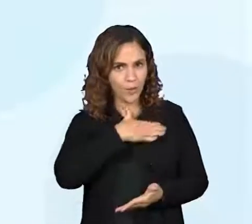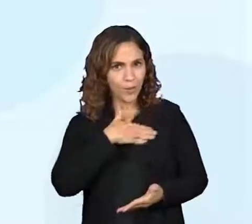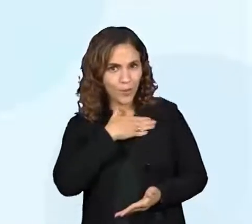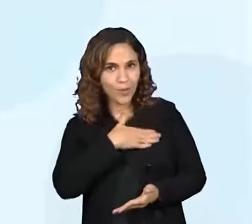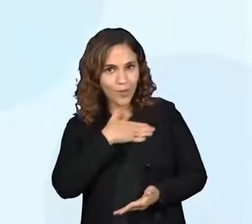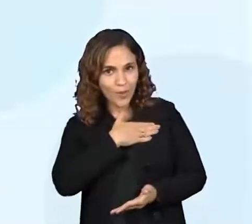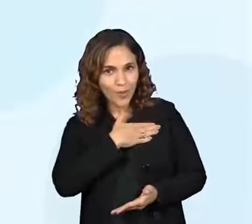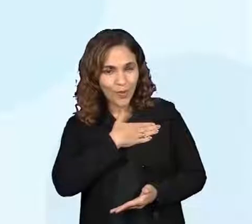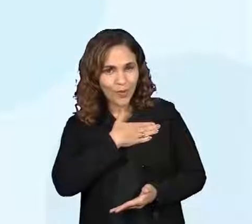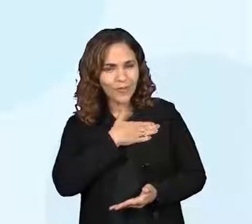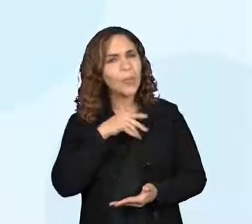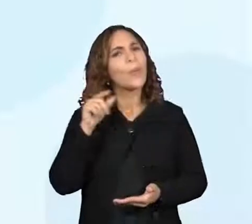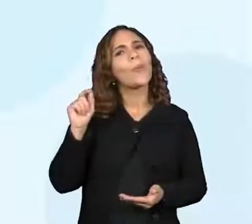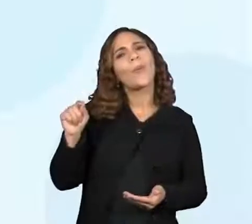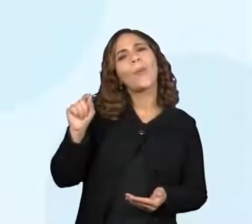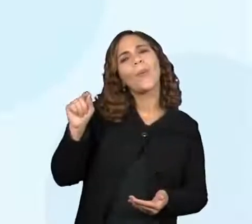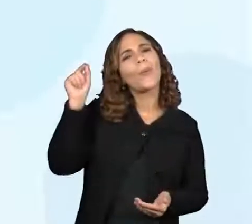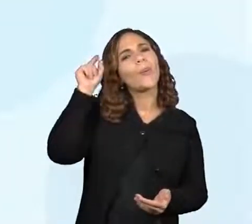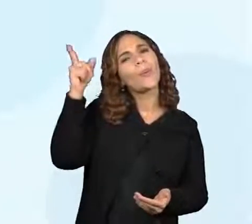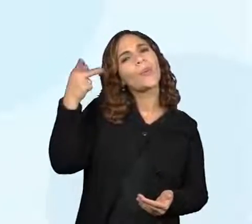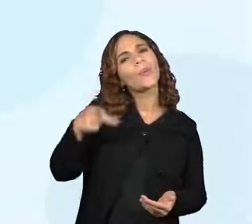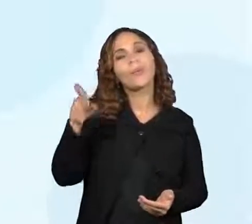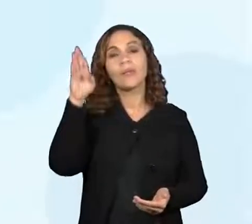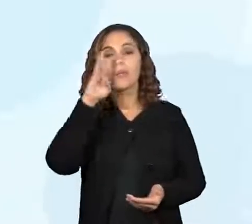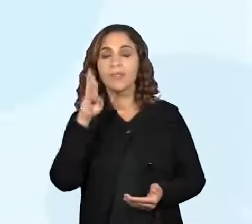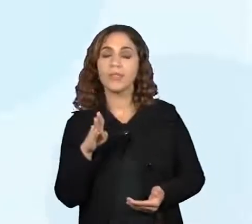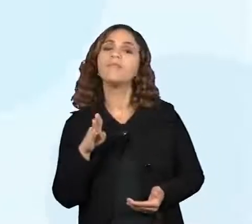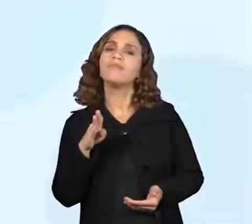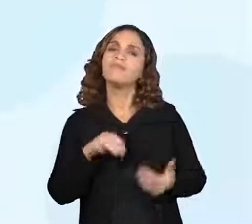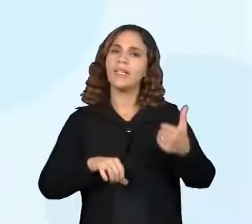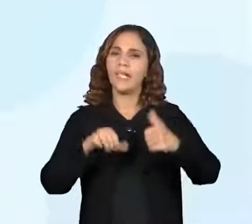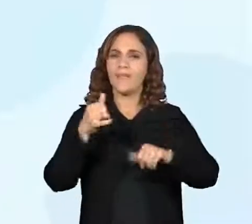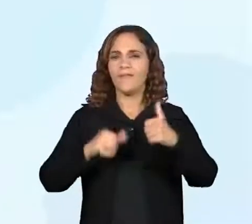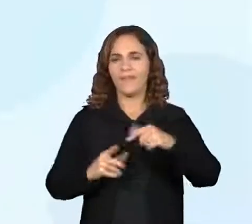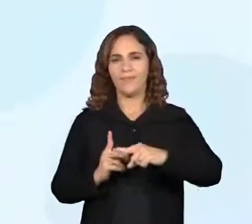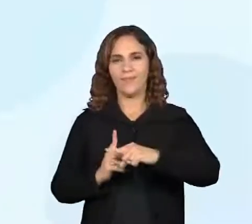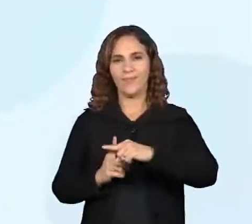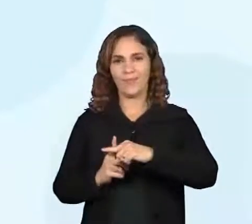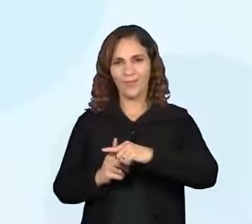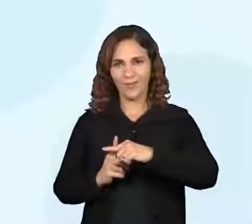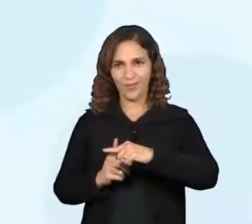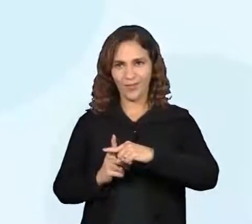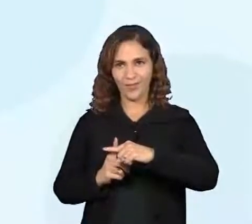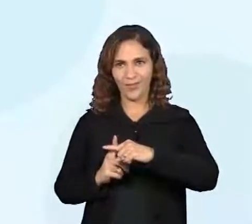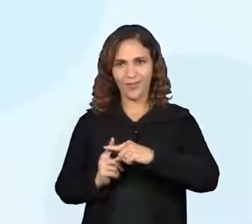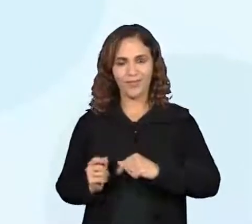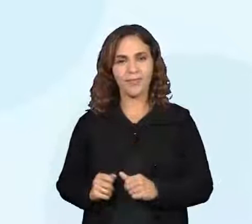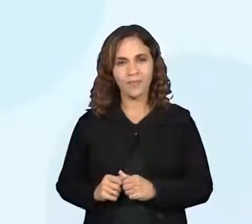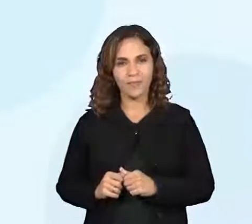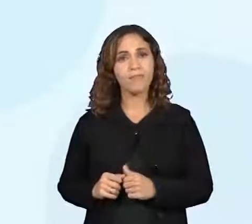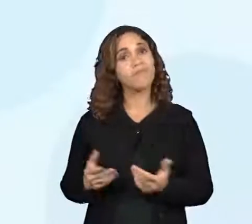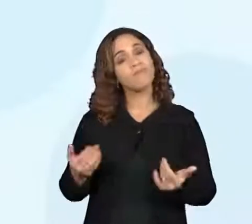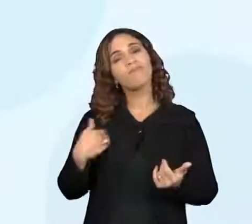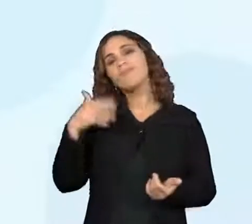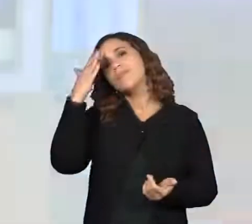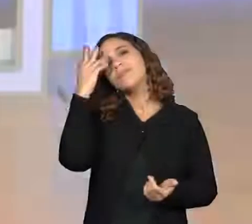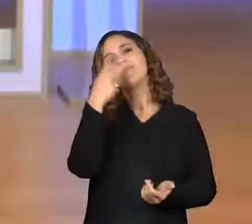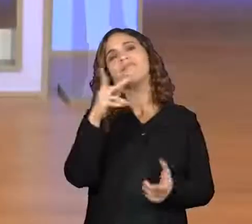falar sobre o que é cultura no Brasil, avalie aí positivamente a aula, vamos amar aí receber o seu feedback.